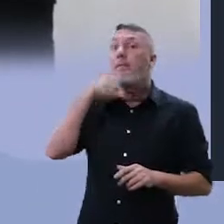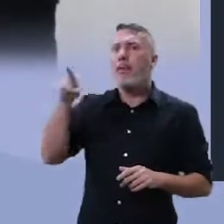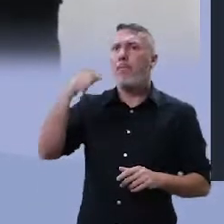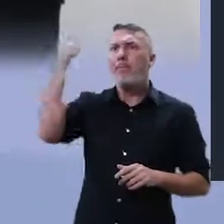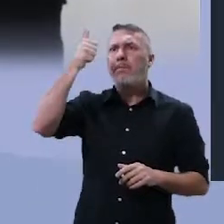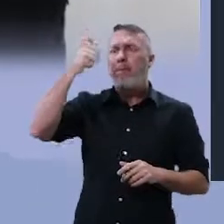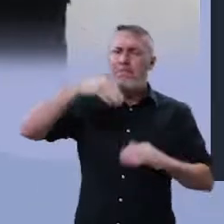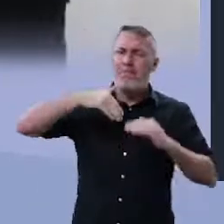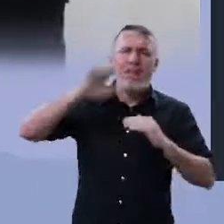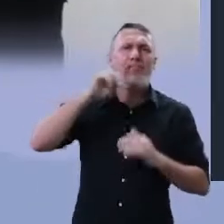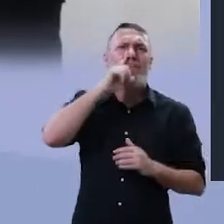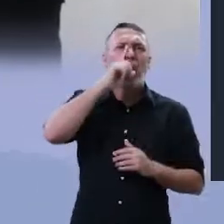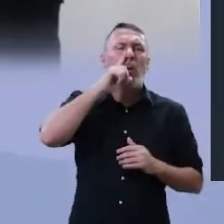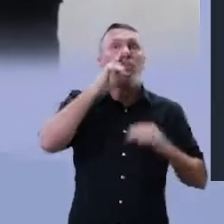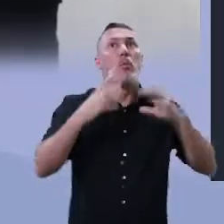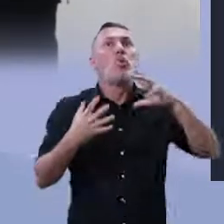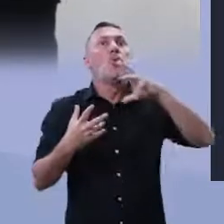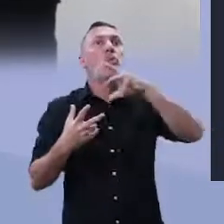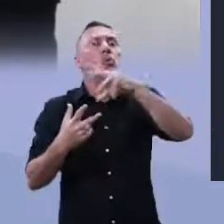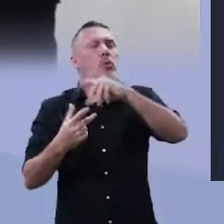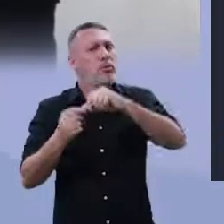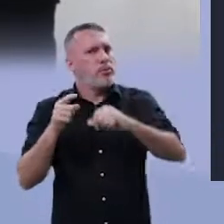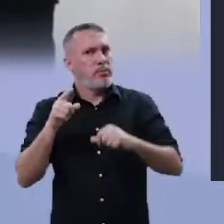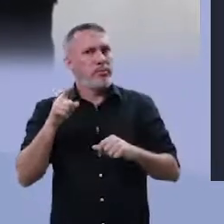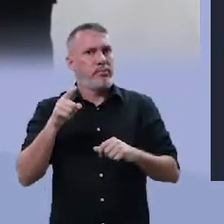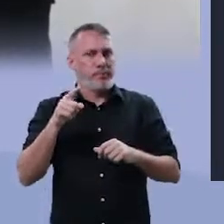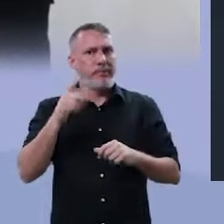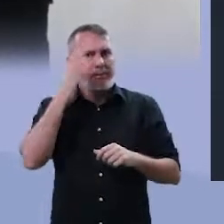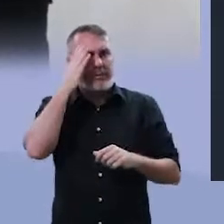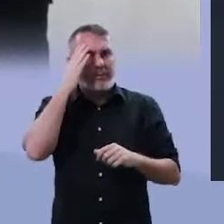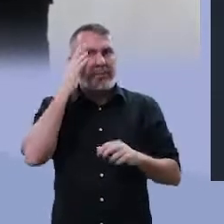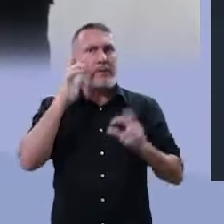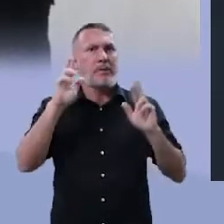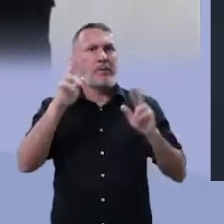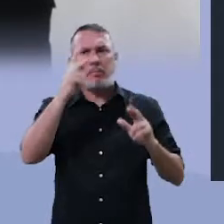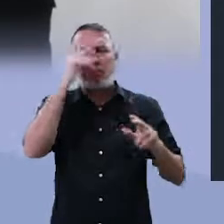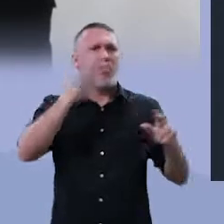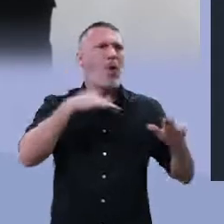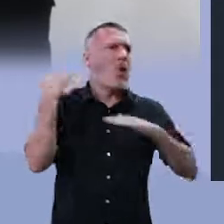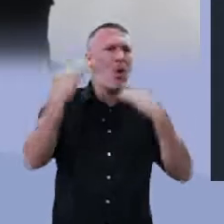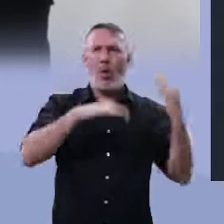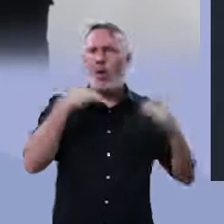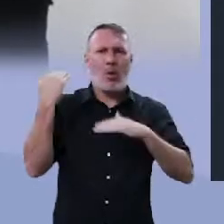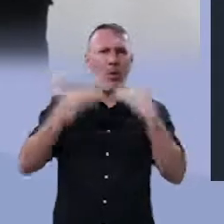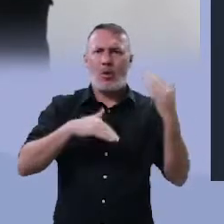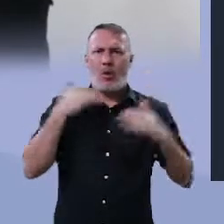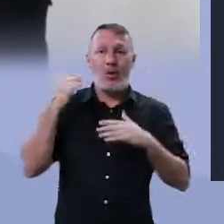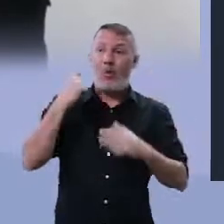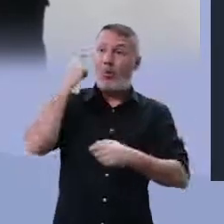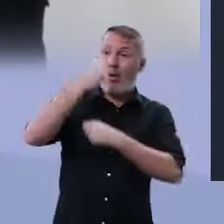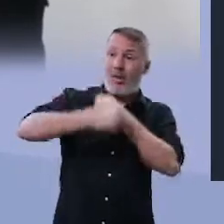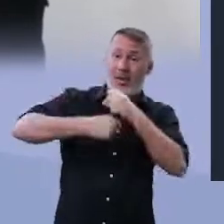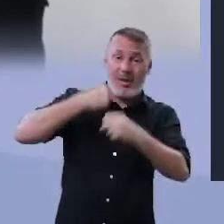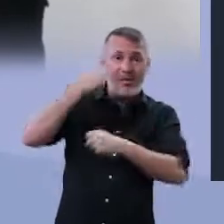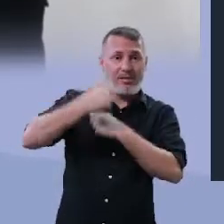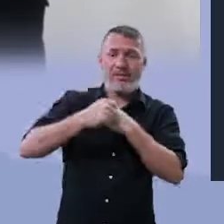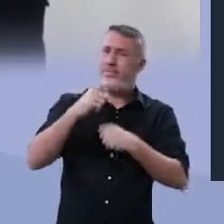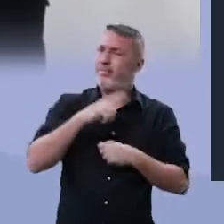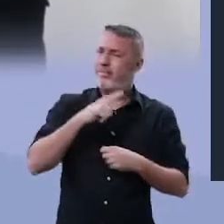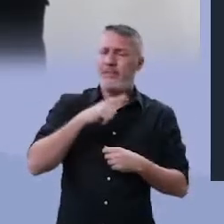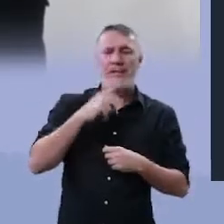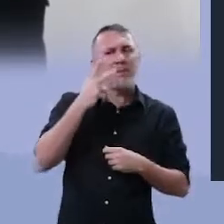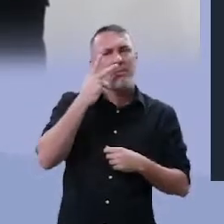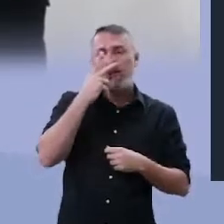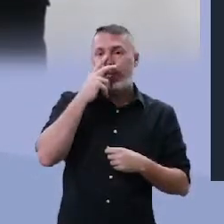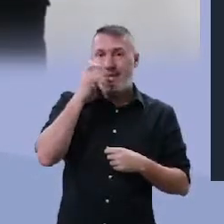perigoso do mundo, responsável por milhões de mortes ao ano. Ao seu lado,